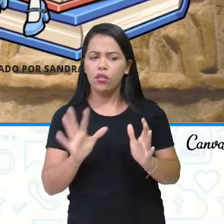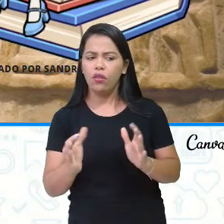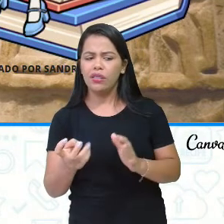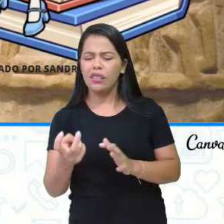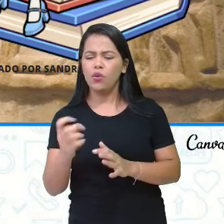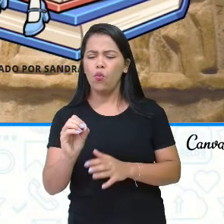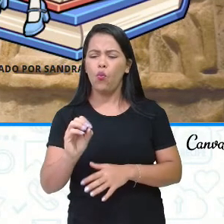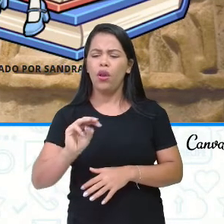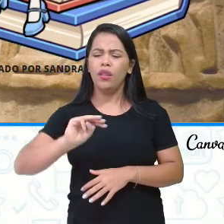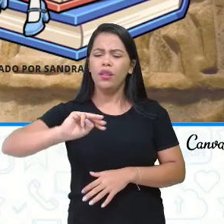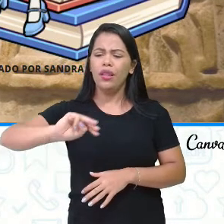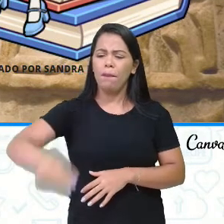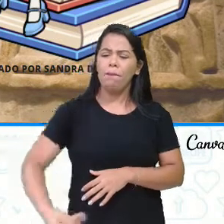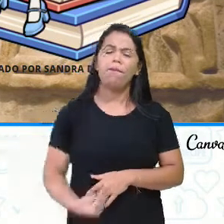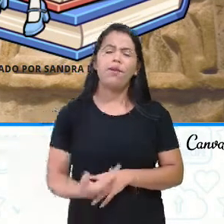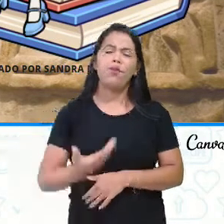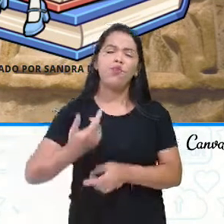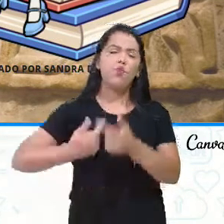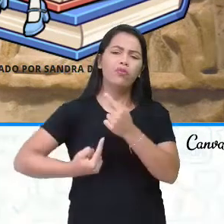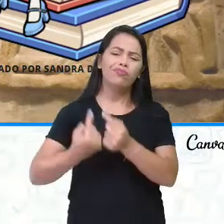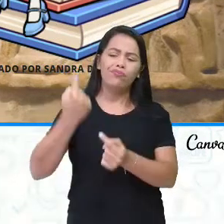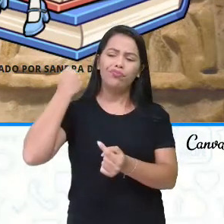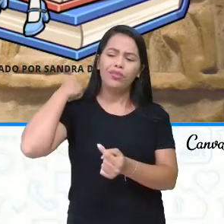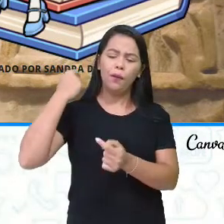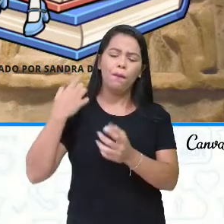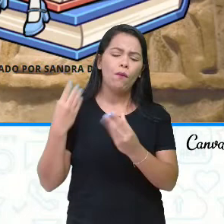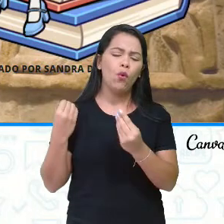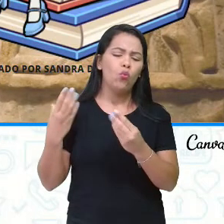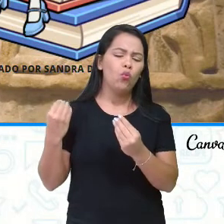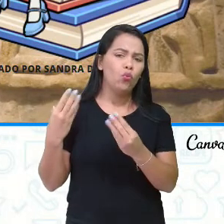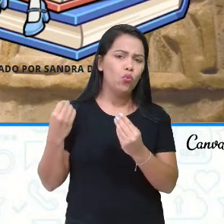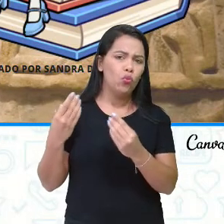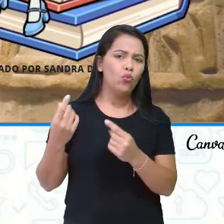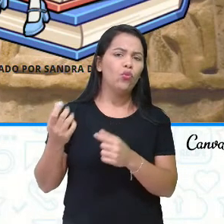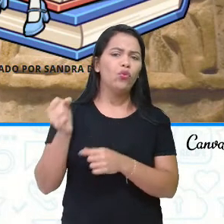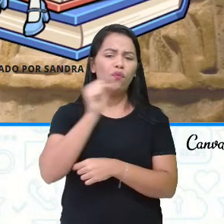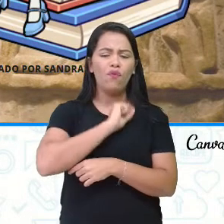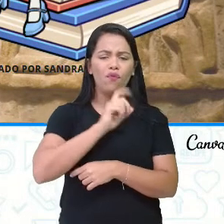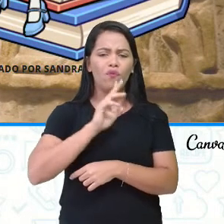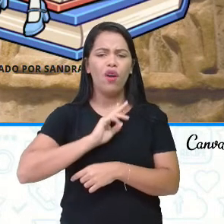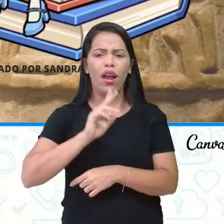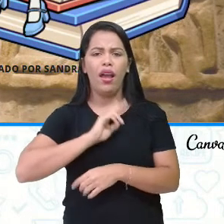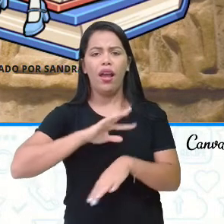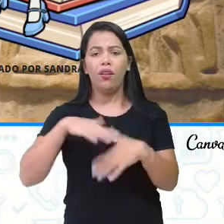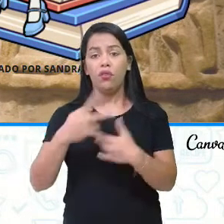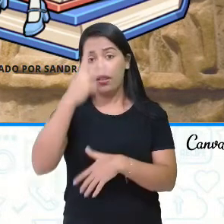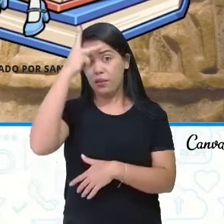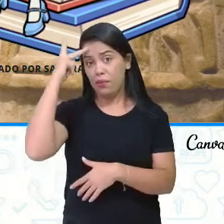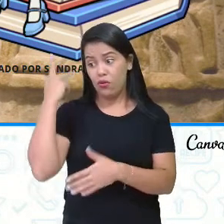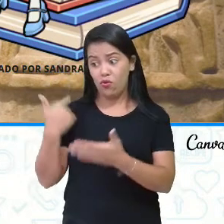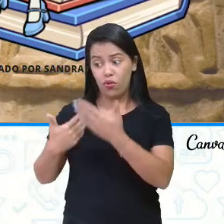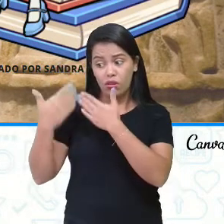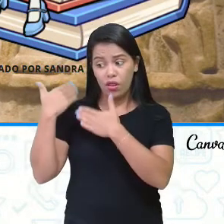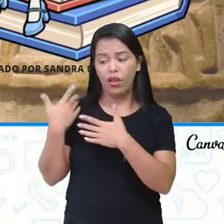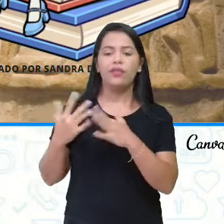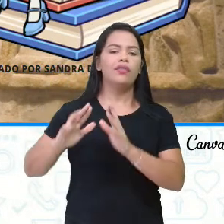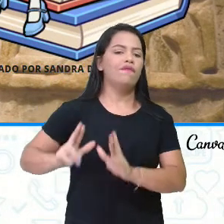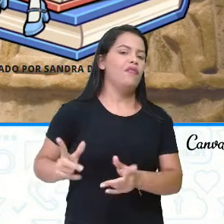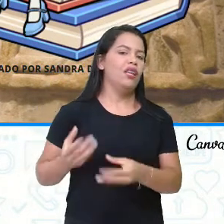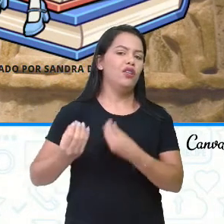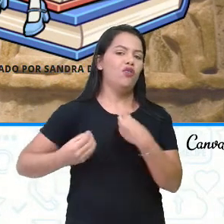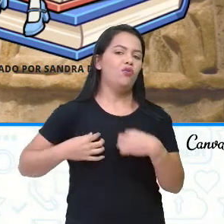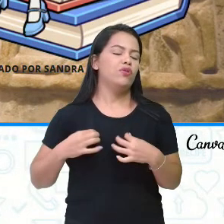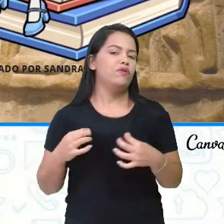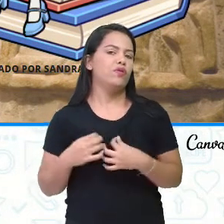tempo, verdade. As pessoas eram totalmente diferentes da forma de viver, da forma de se vestir. Se vestiam ainda, não sei,